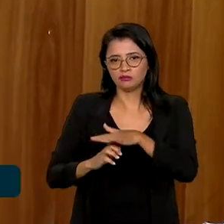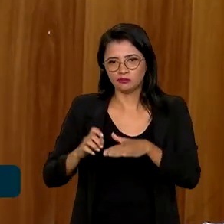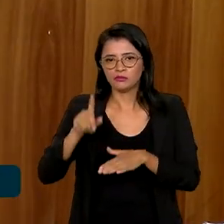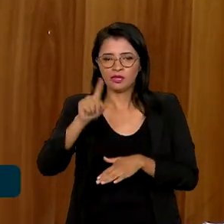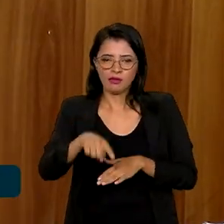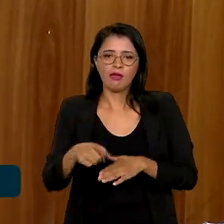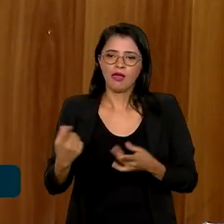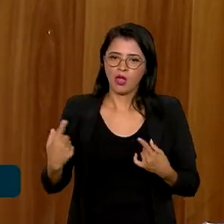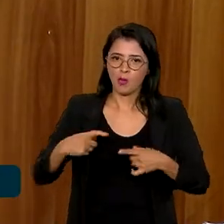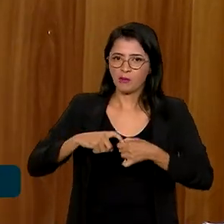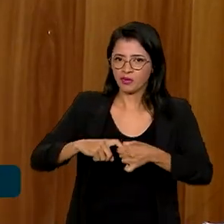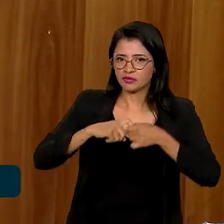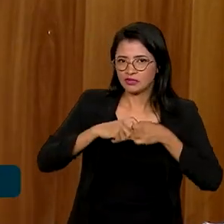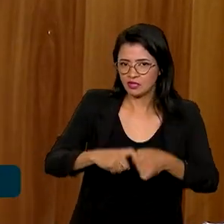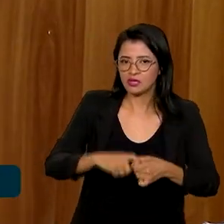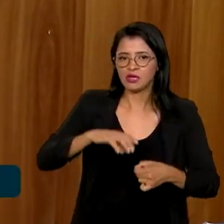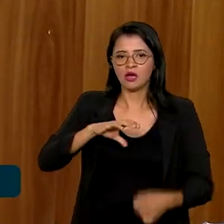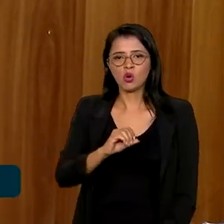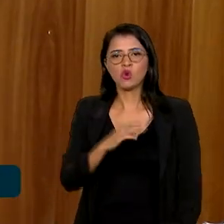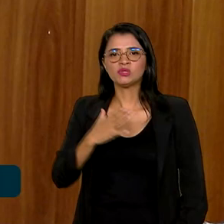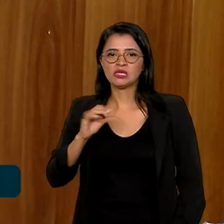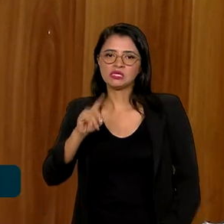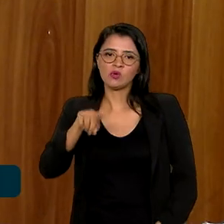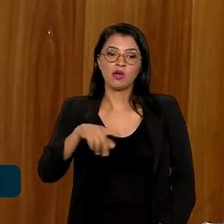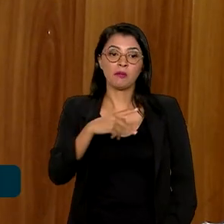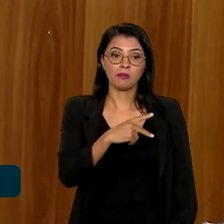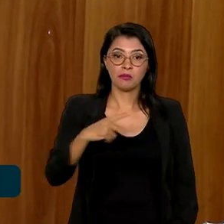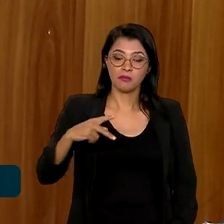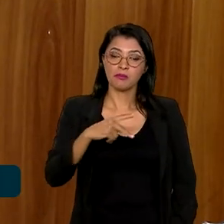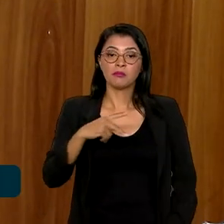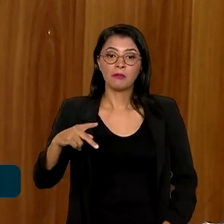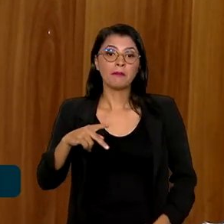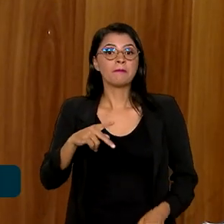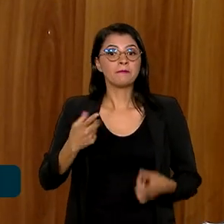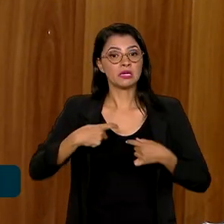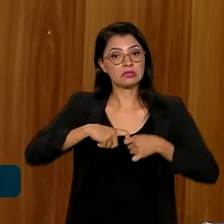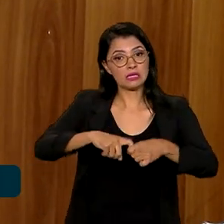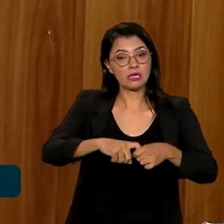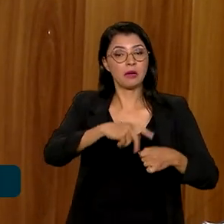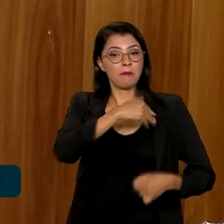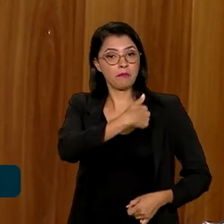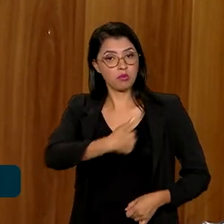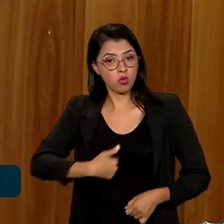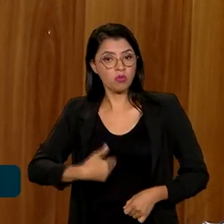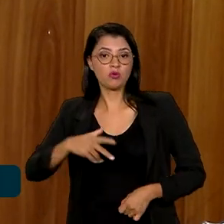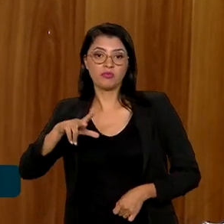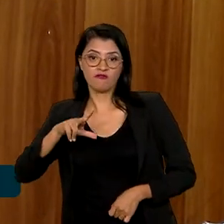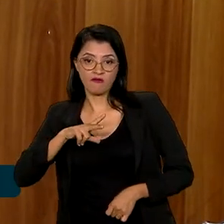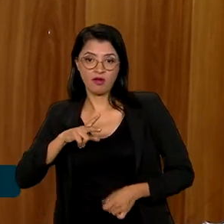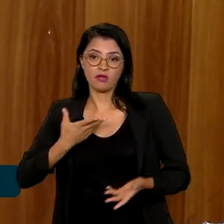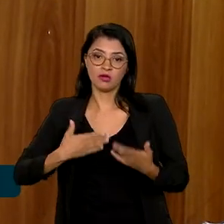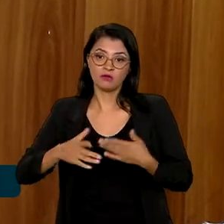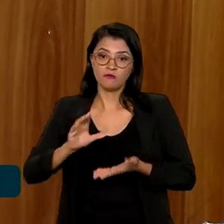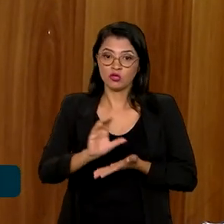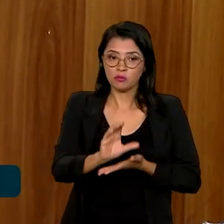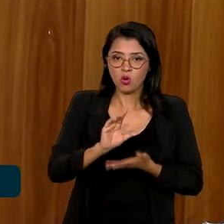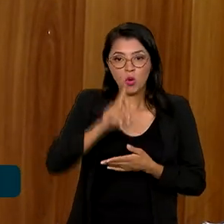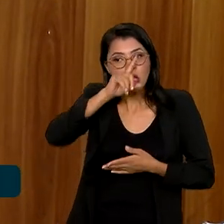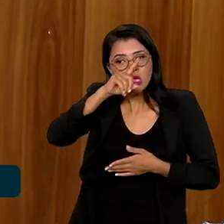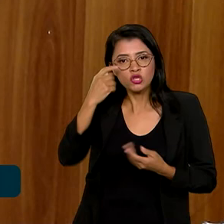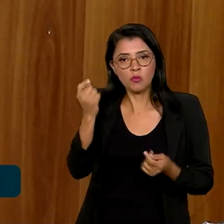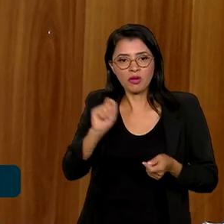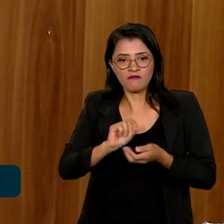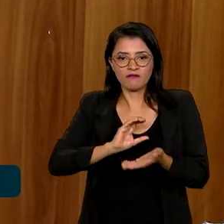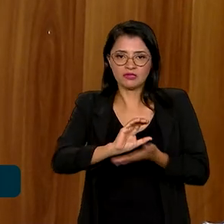parceria público-privada, uma concessão nada mais é do que uma PPP, uma parceria público-privada, onde o investidor toma o risco para fazer os investimentos e ele